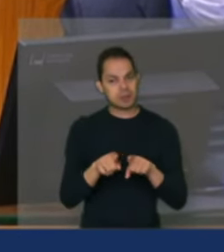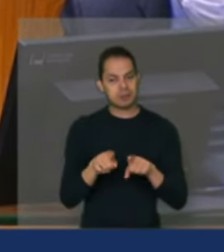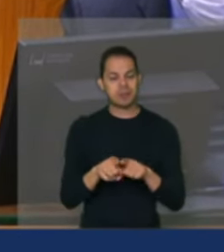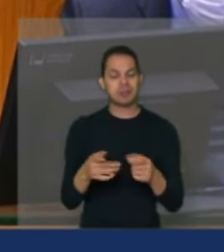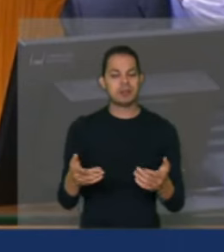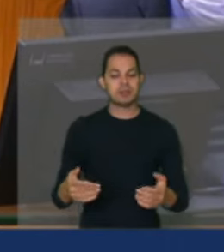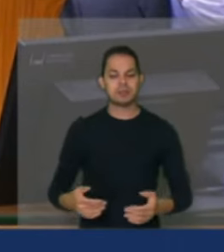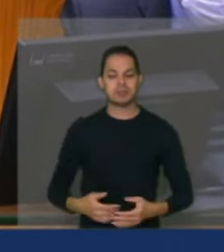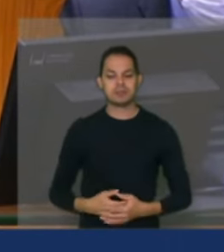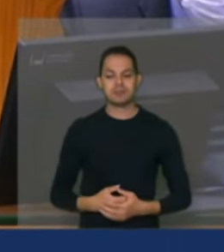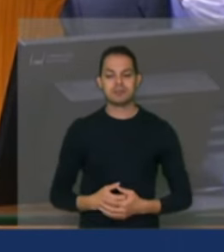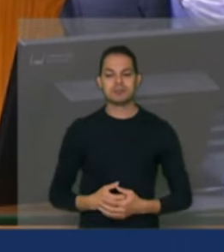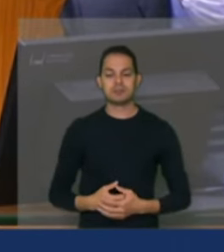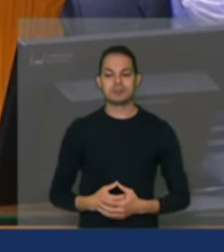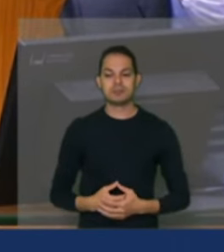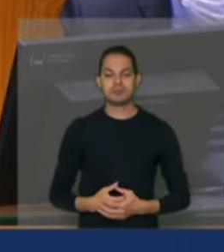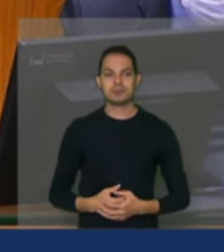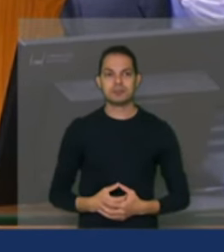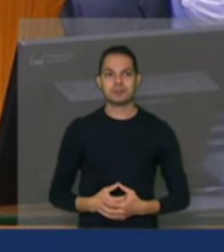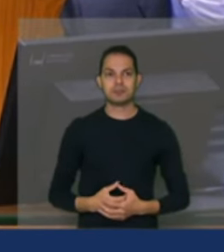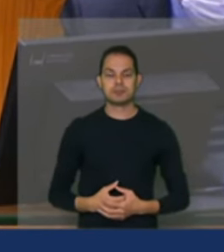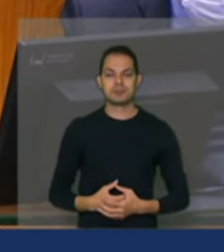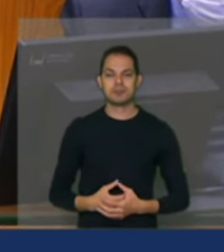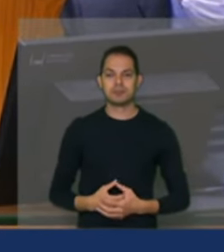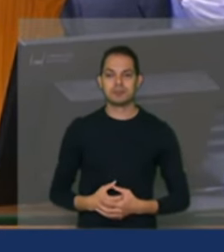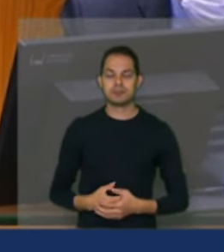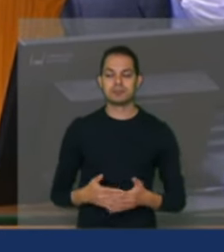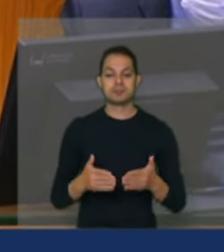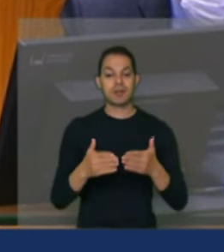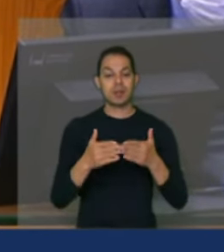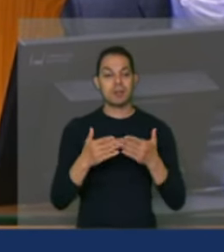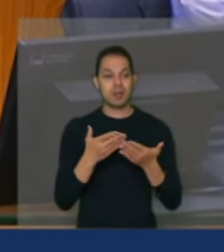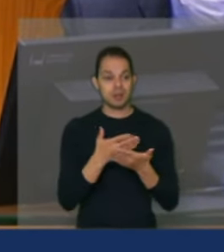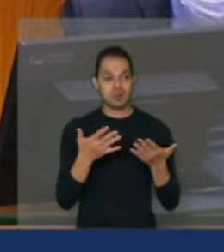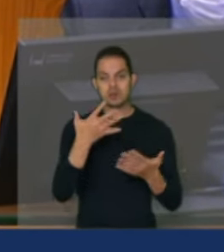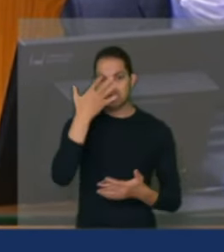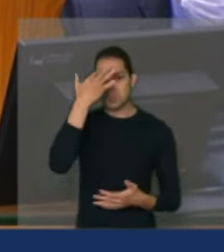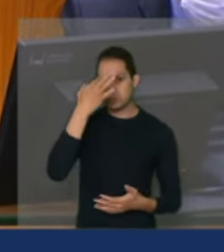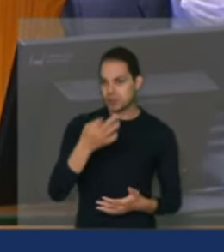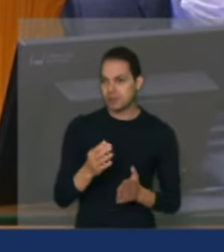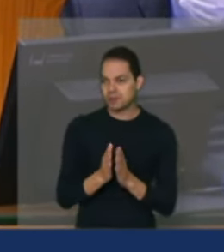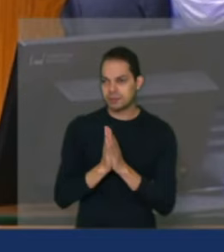nesse momento. Então, peço a compreensão de todos.